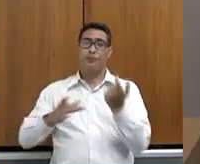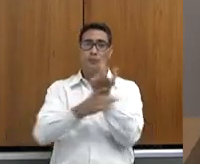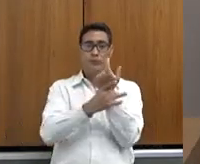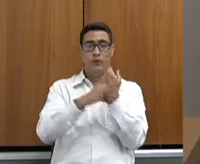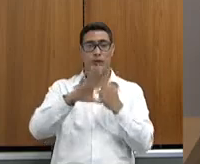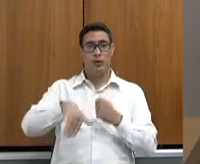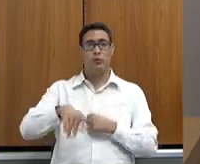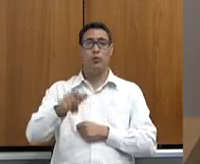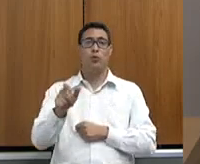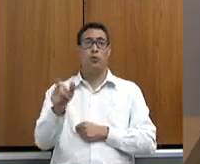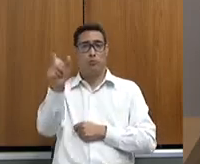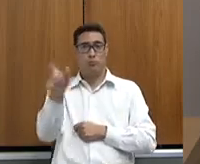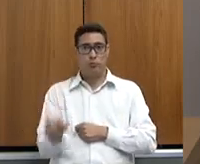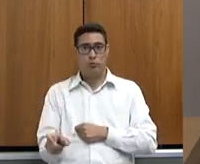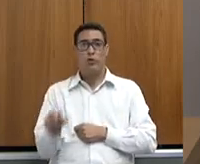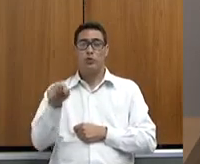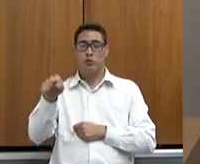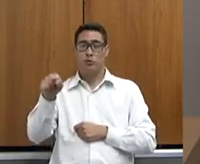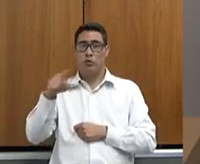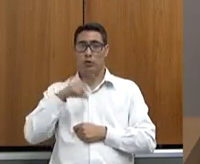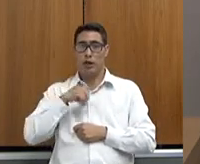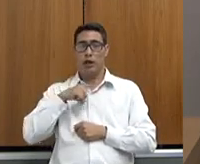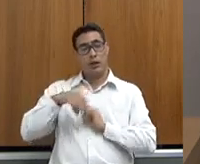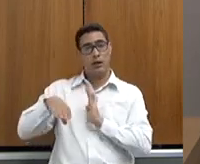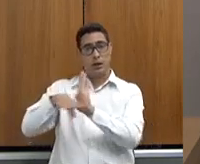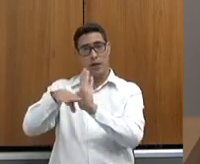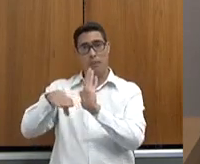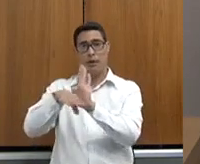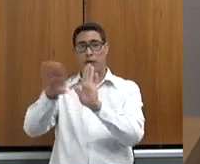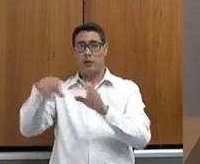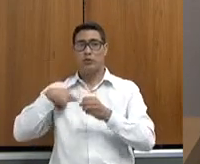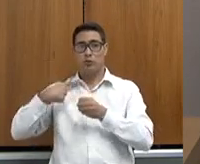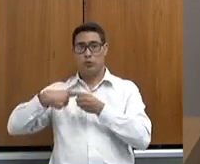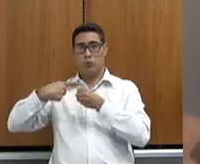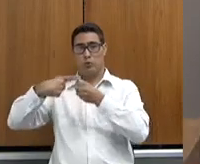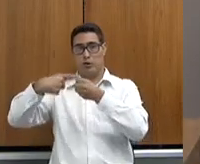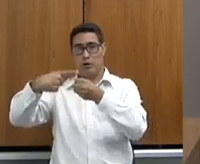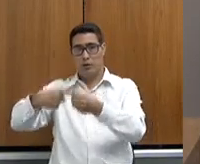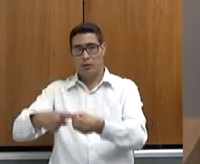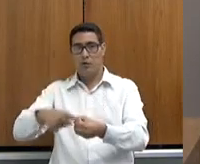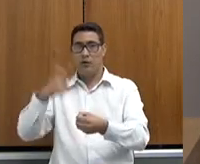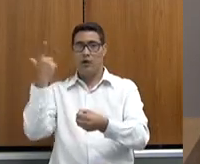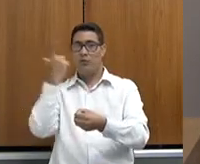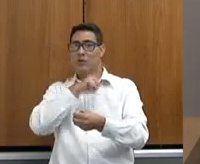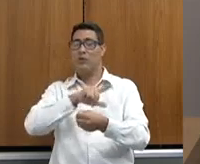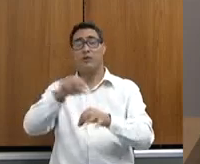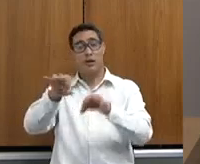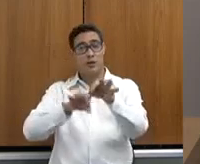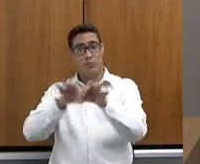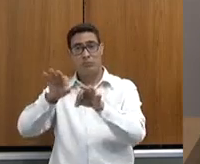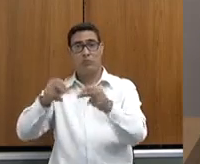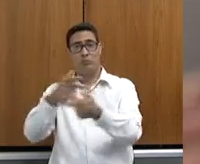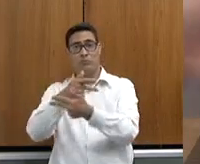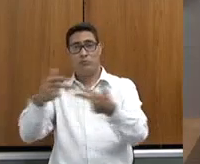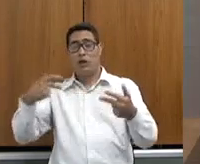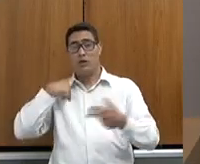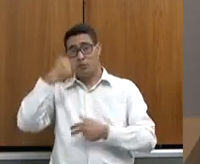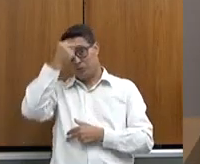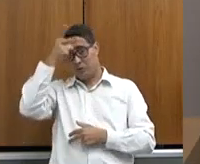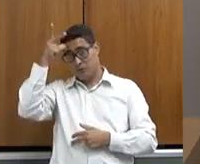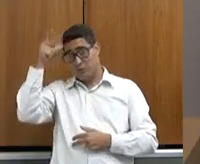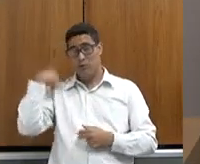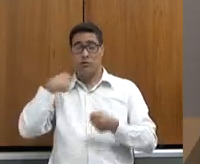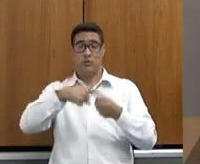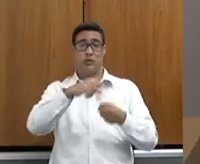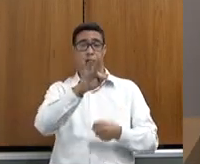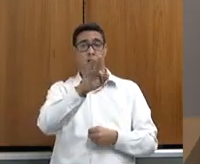o Ministério Público amparando os municípios com quantias para poder montar o serviço de inspeção municipal. Lá em Formiga, recebeu